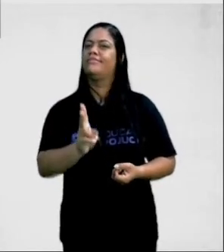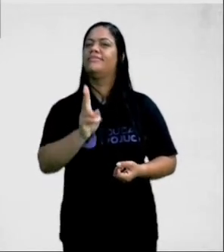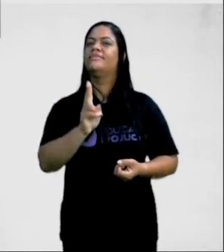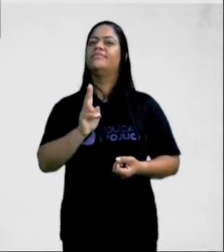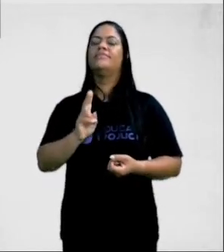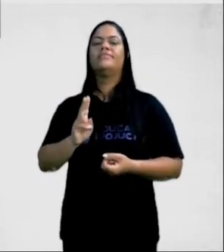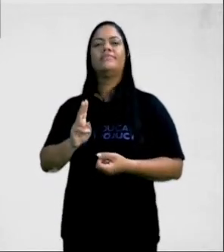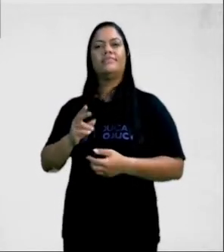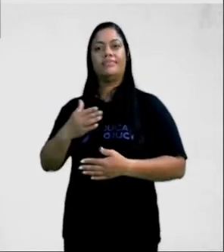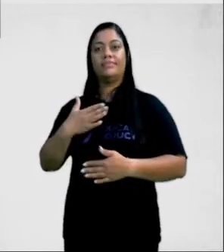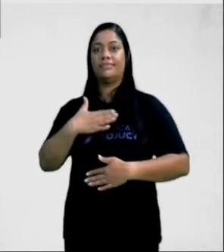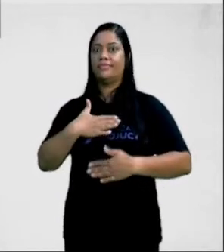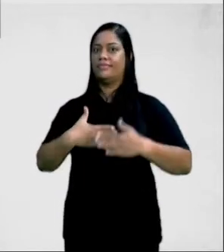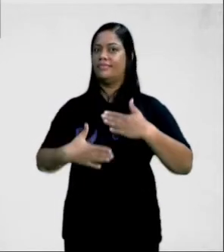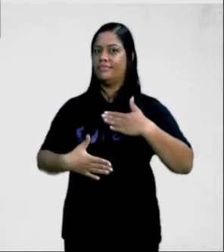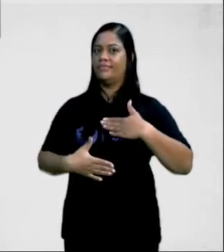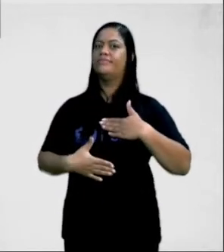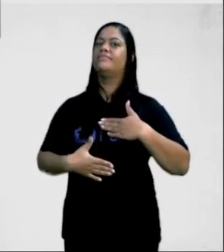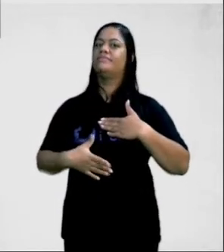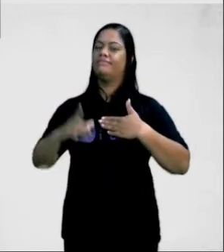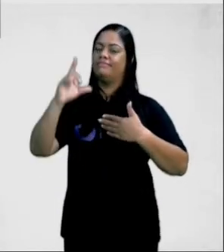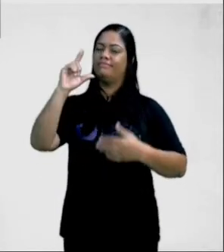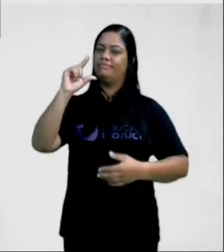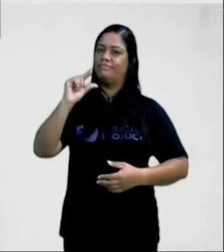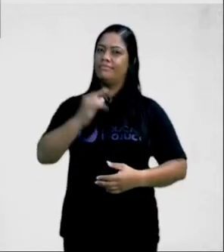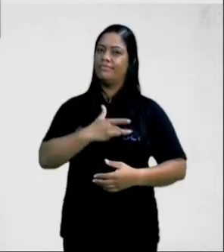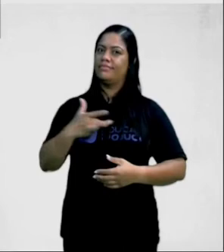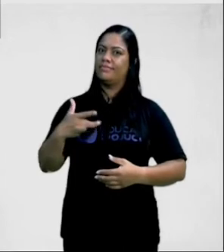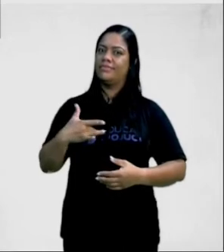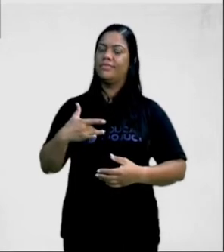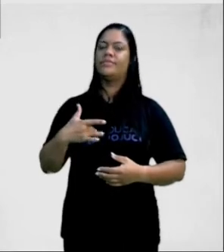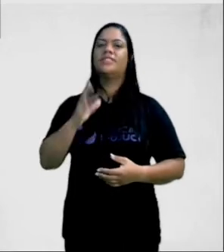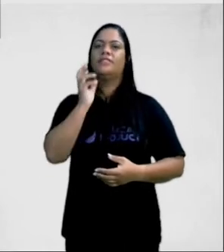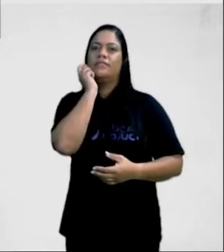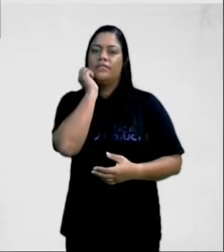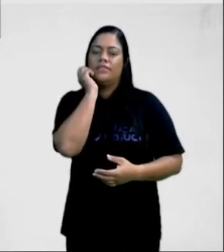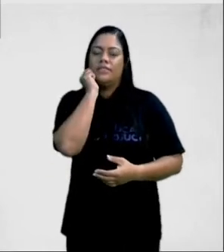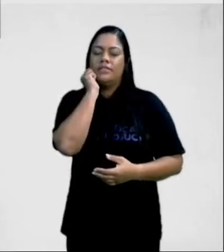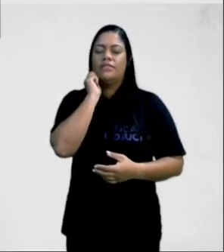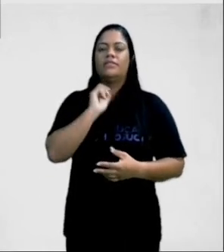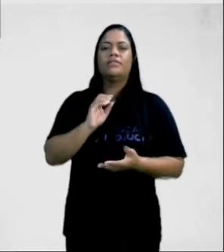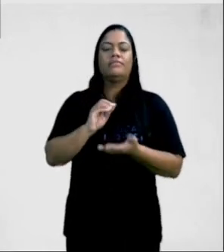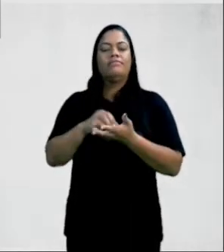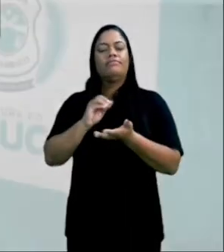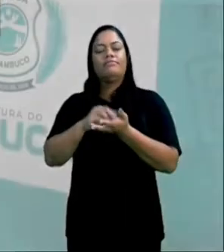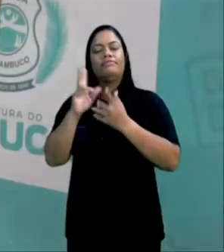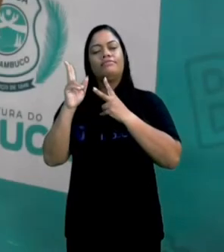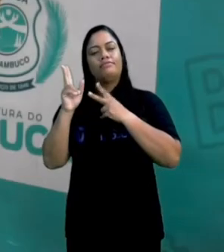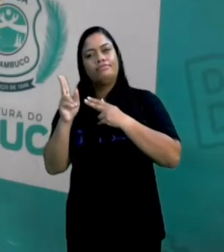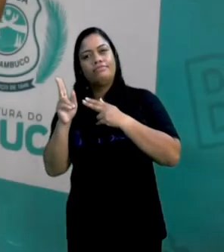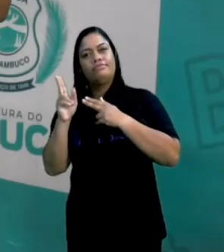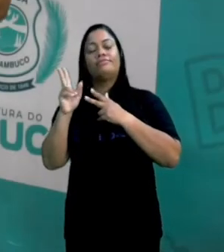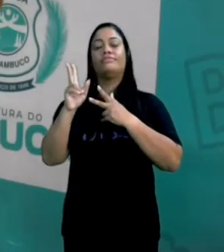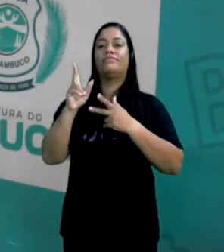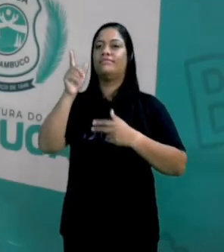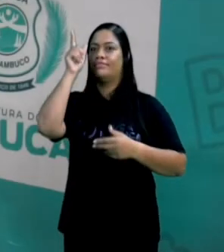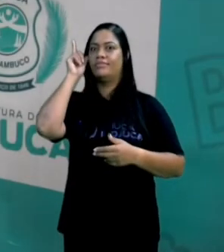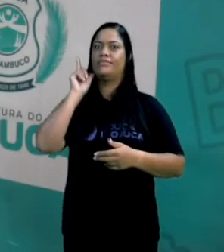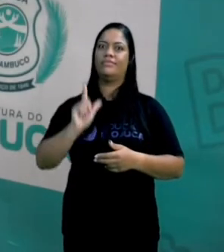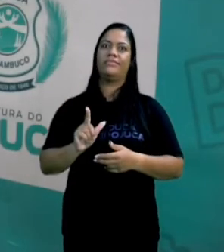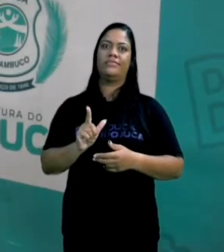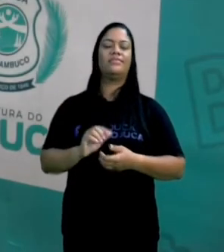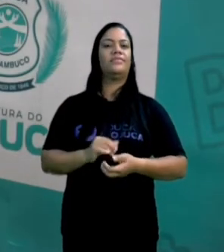tá certo? Porque diminui a sua imunidade, ansiedade, insônia, são algumas das